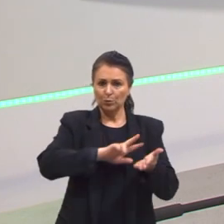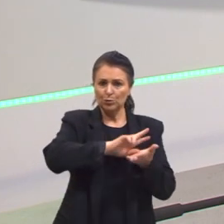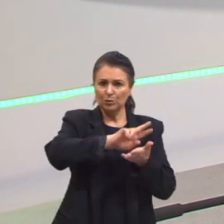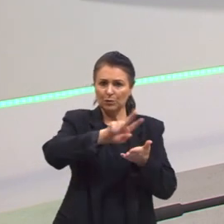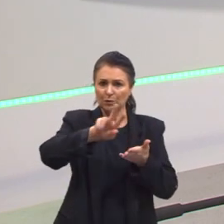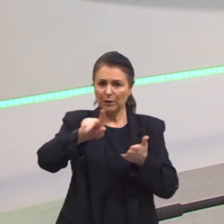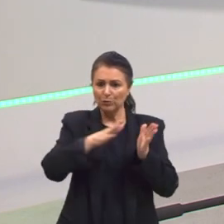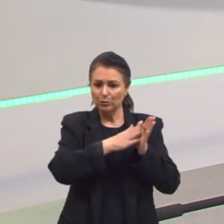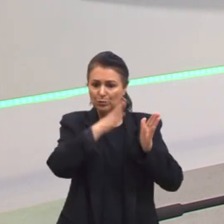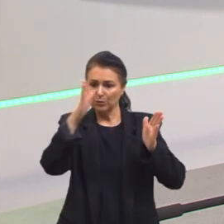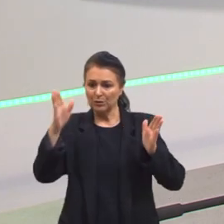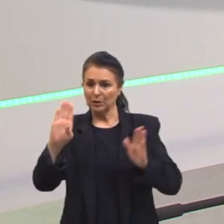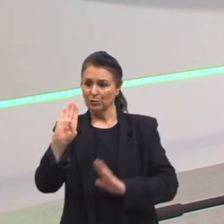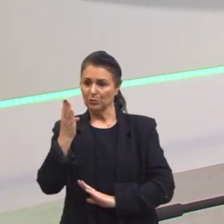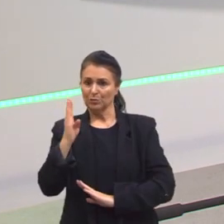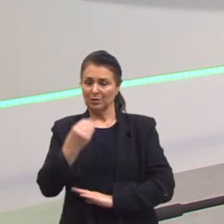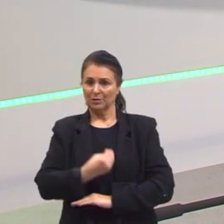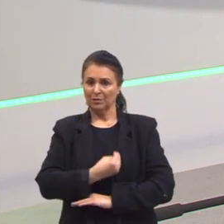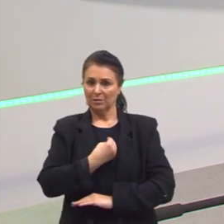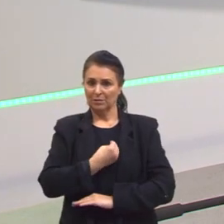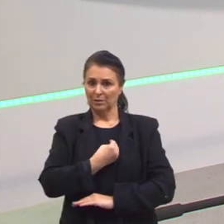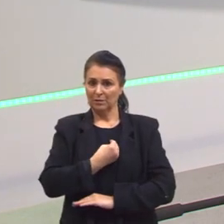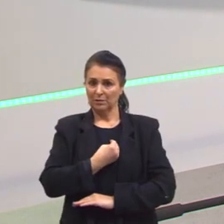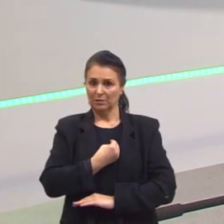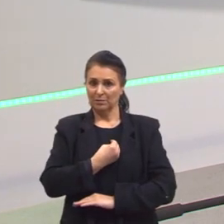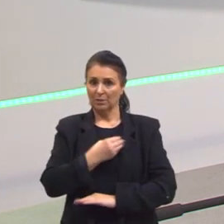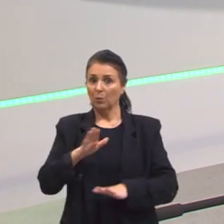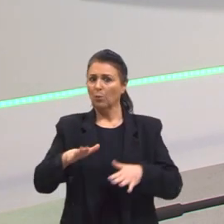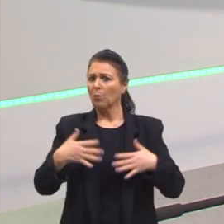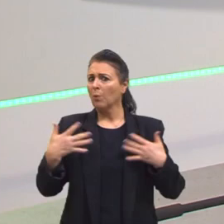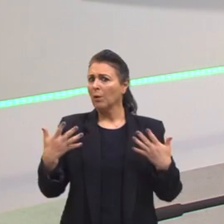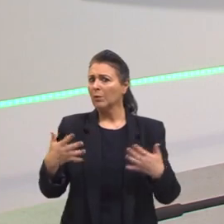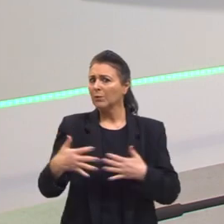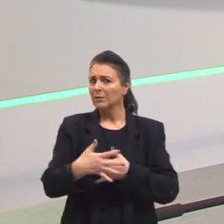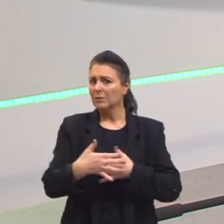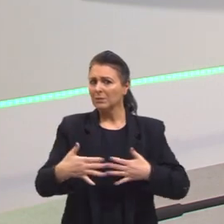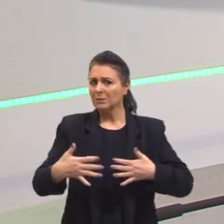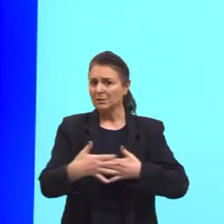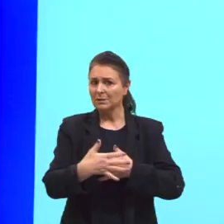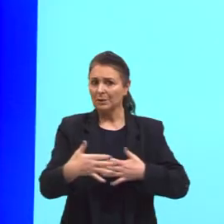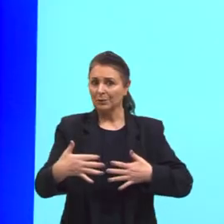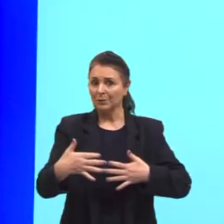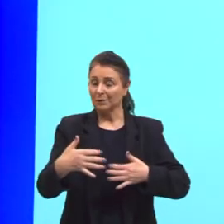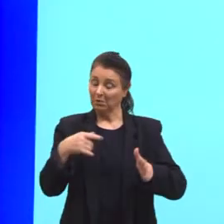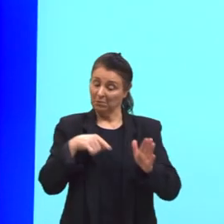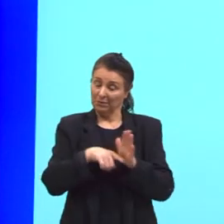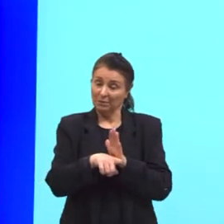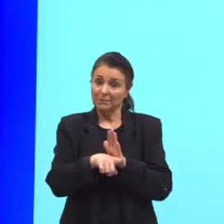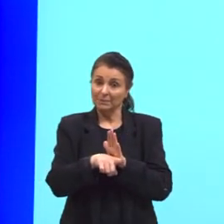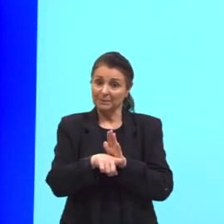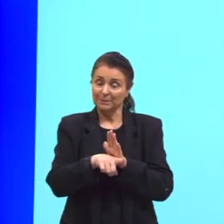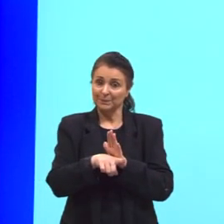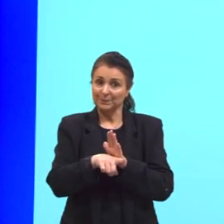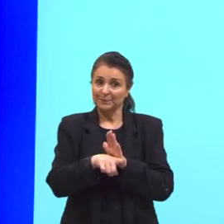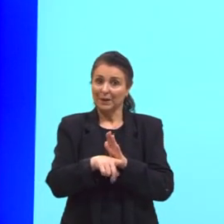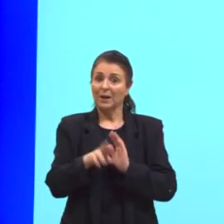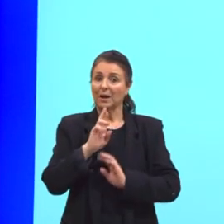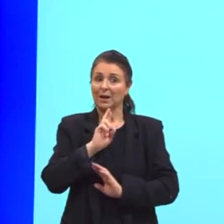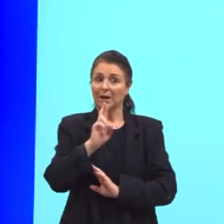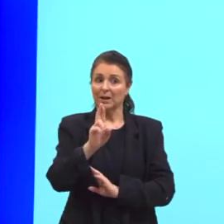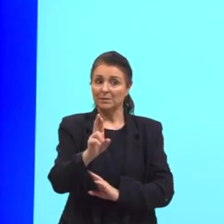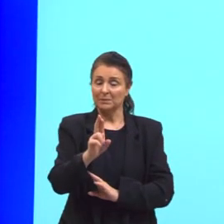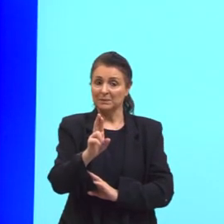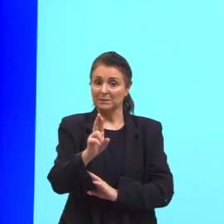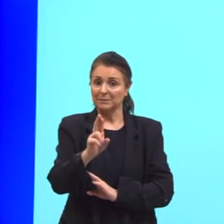pensando qual é o tecido que deposita o cálcio? Então, essa é a pergunta. E vamos ver a resposta.